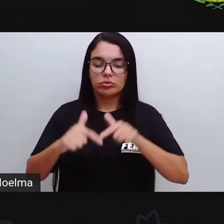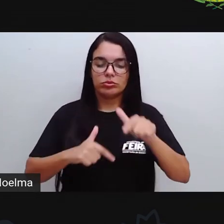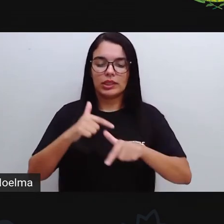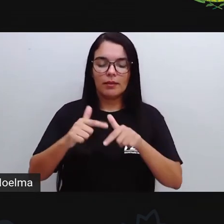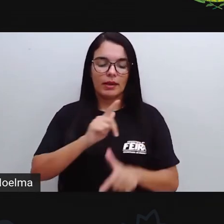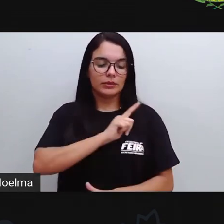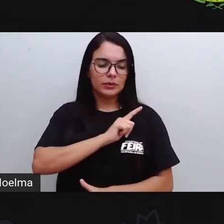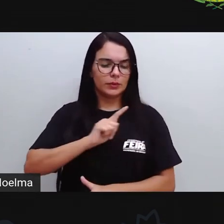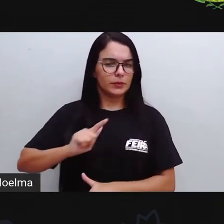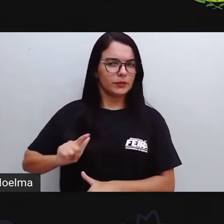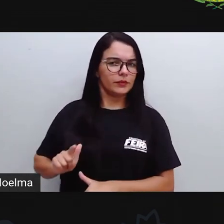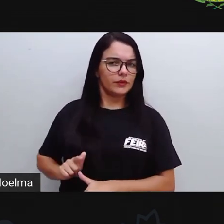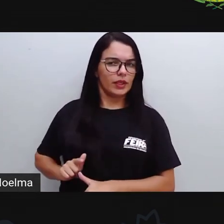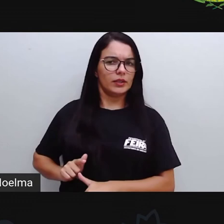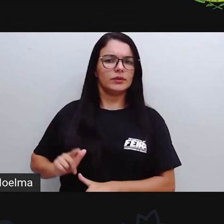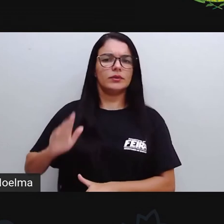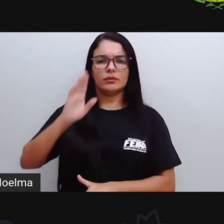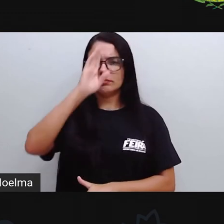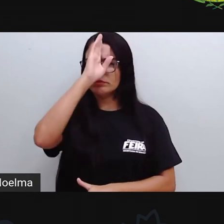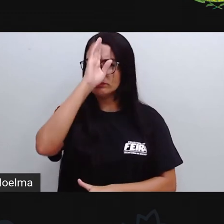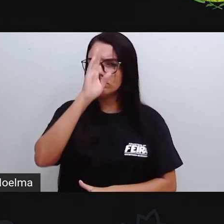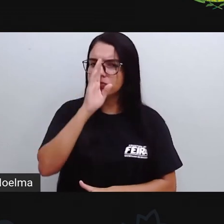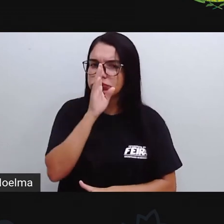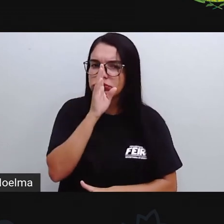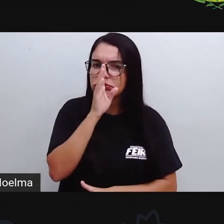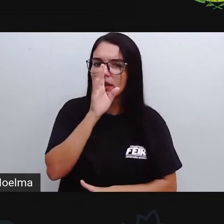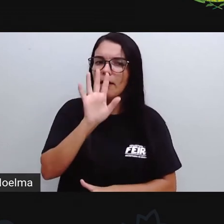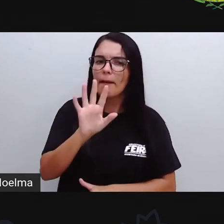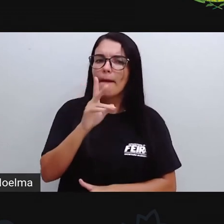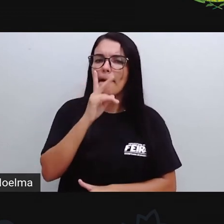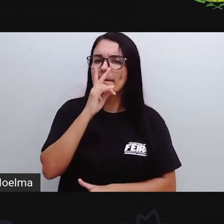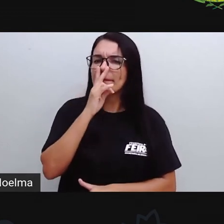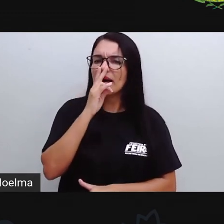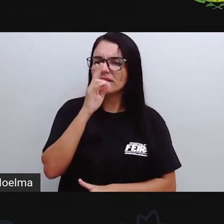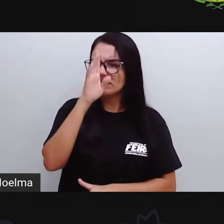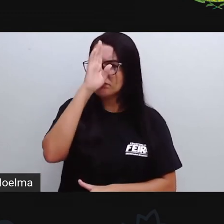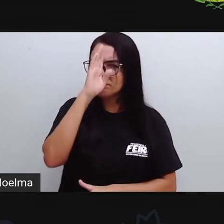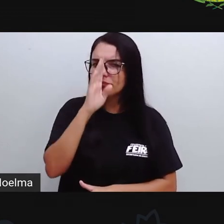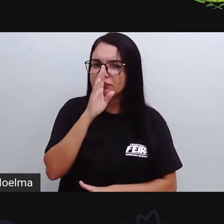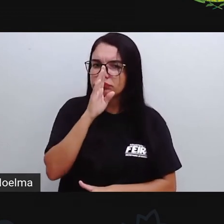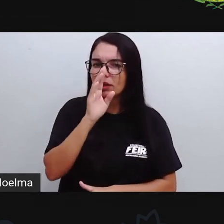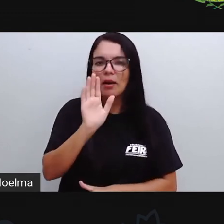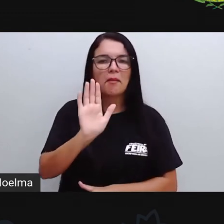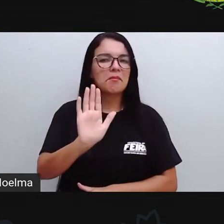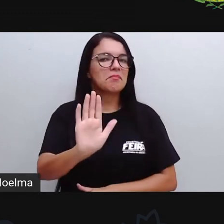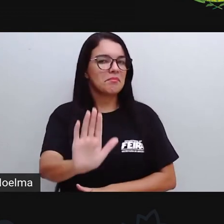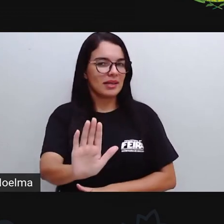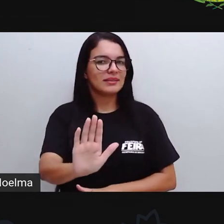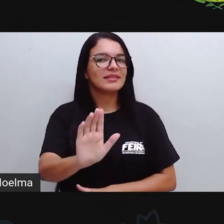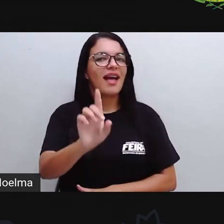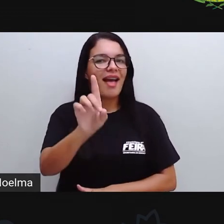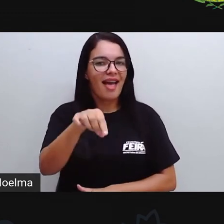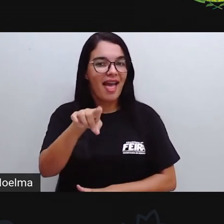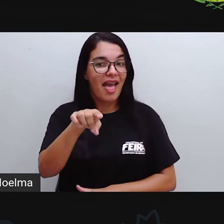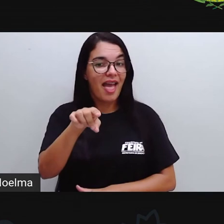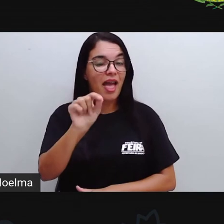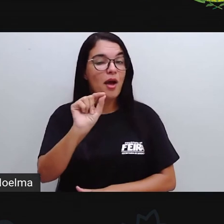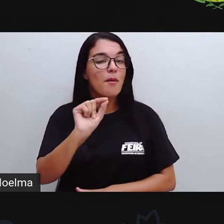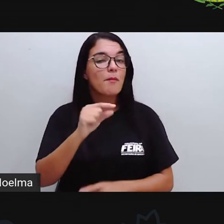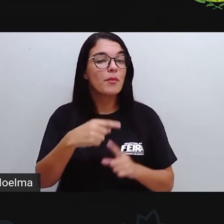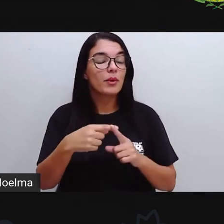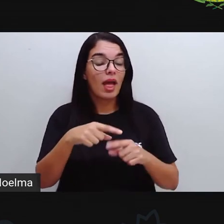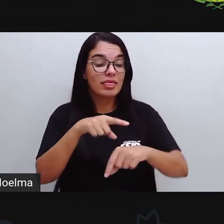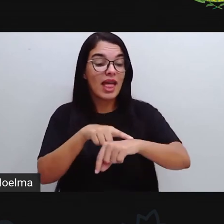Embora a gente Fala público A gente lembra Como se fosse Algo Gratuito É gratuito Porque a gente Não deve